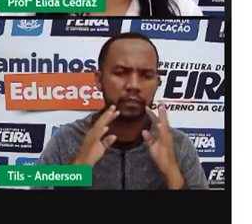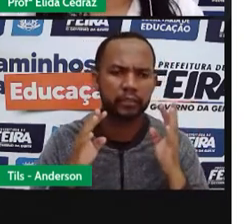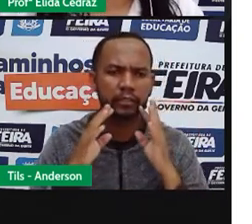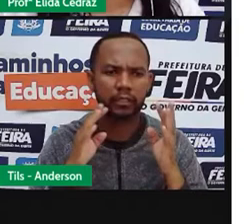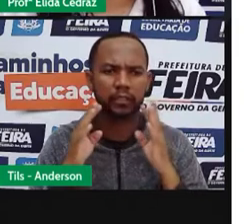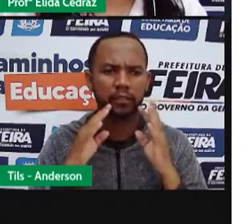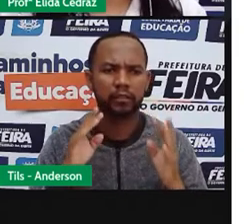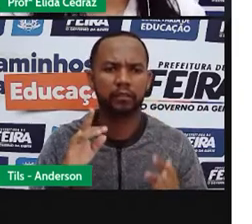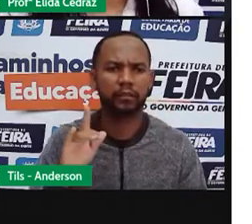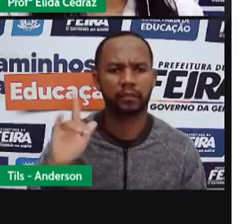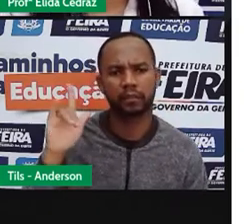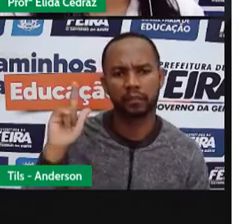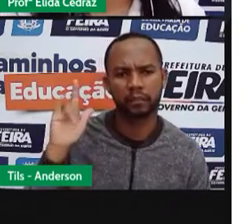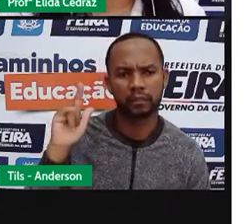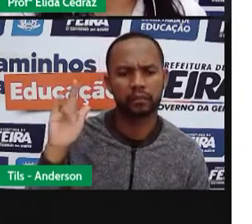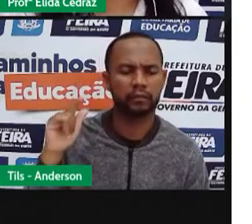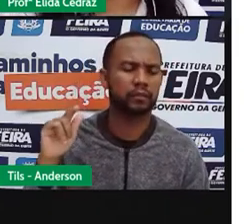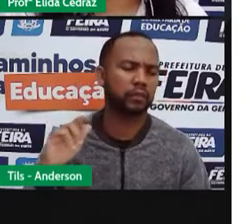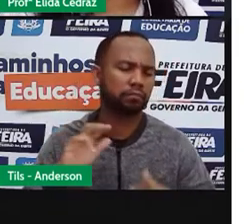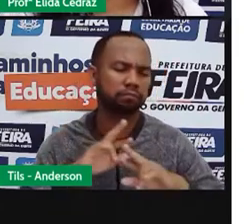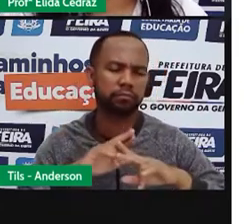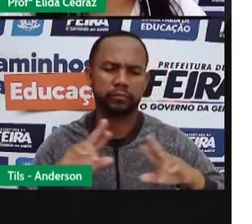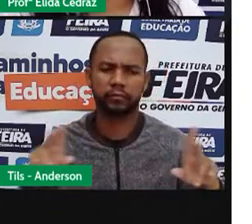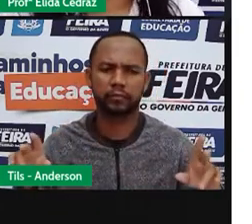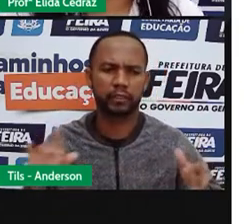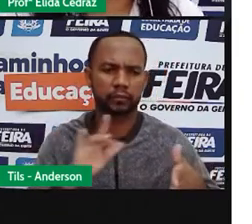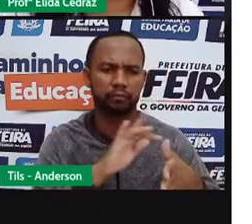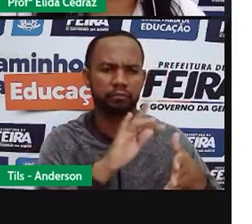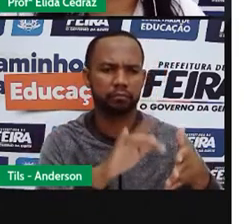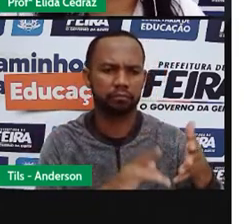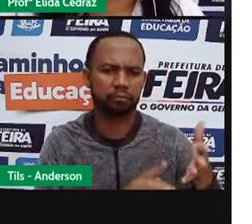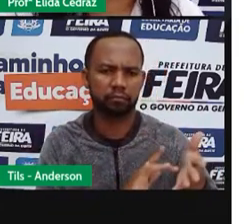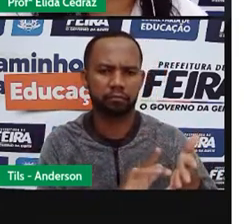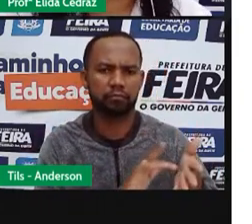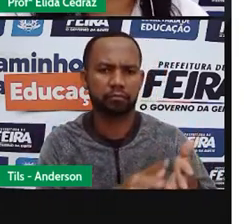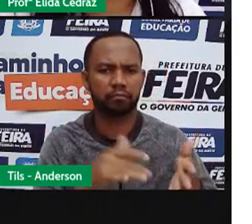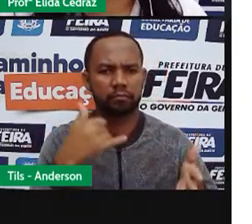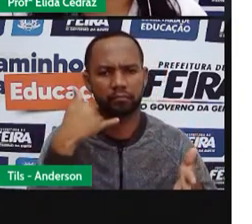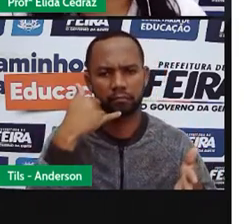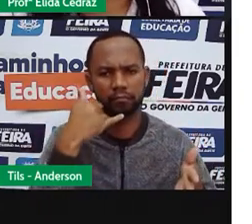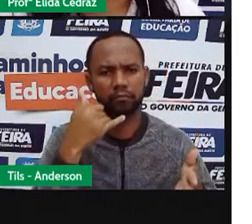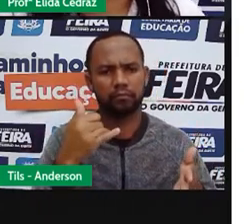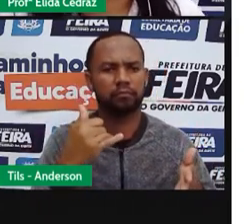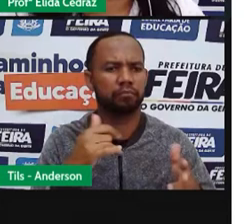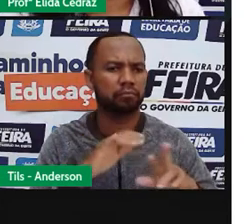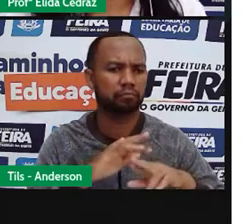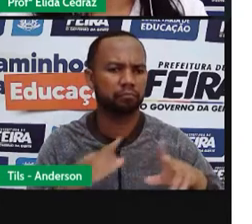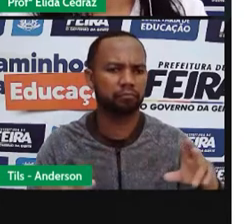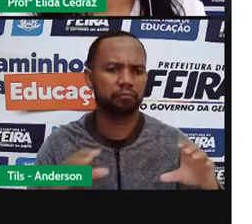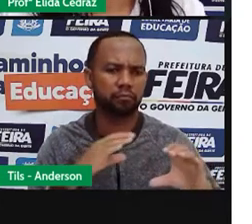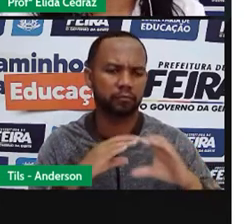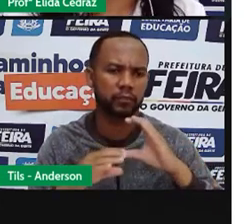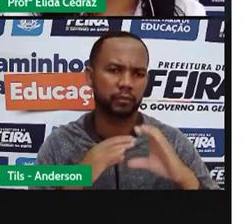comunicação com os nossos amigos, com os familiares, fazer muitas outras coisas.